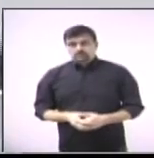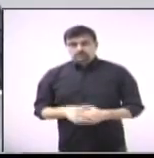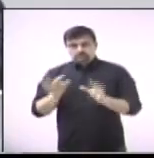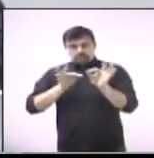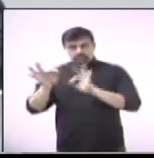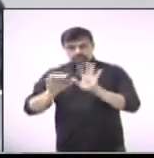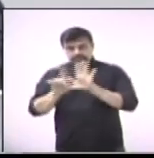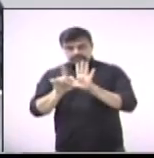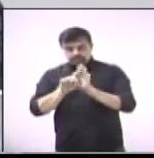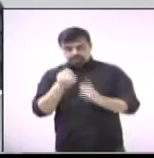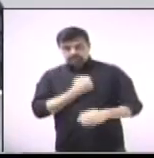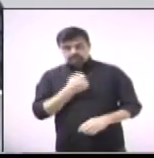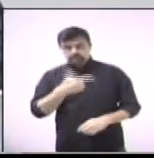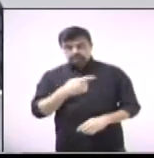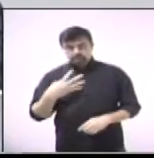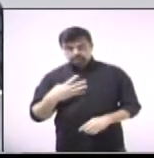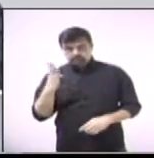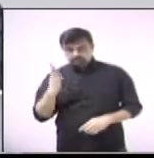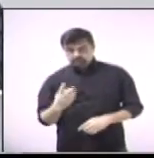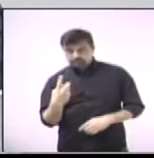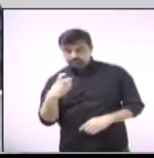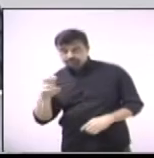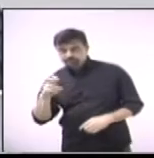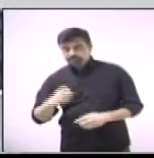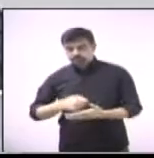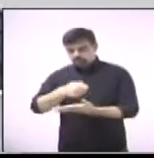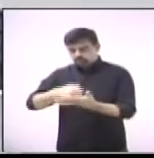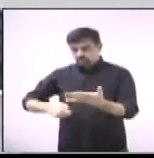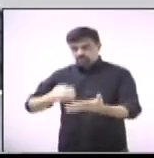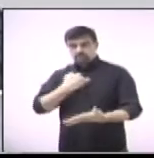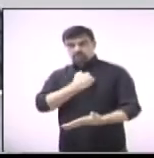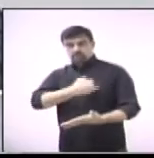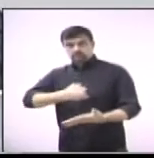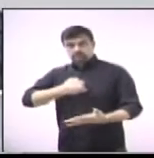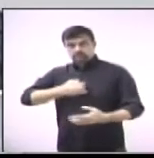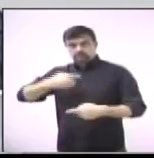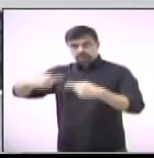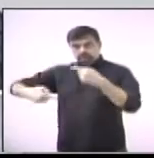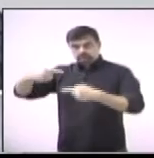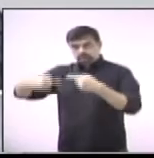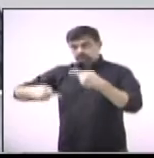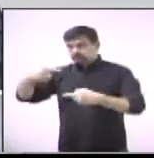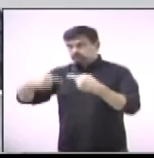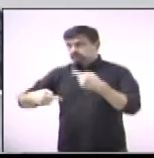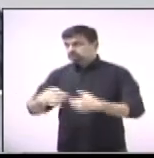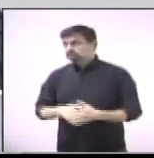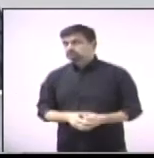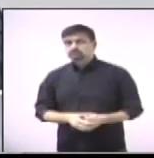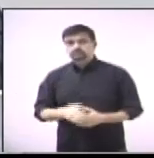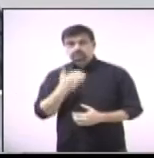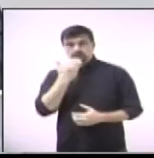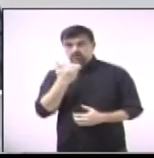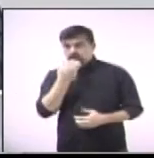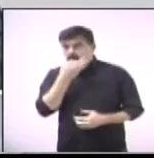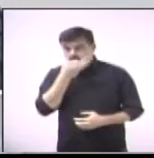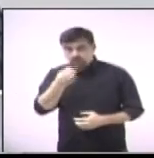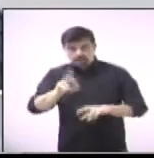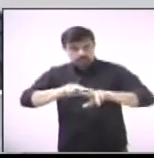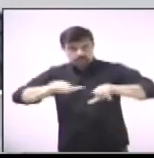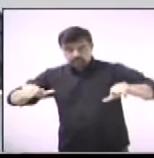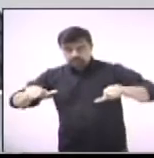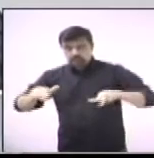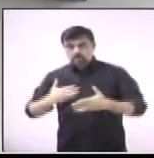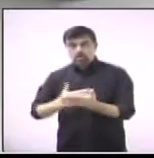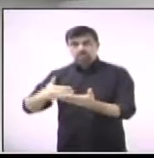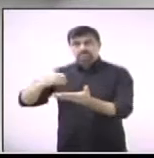Projeto de lei número 24, barra 15, do vereador Dr. João Mota, está em discussão. Ninguém querendo fazer uso da